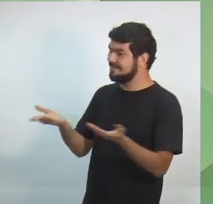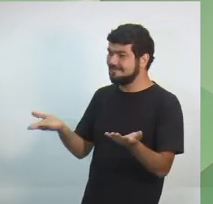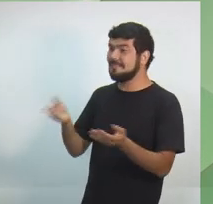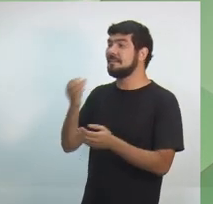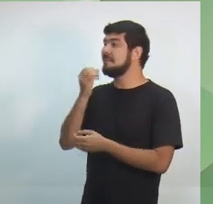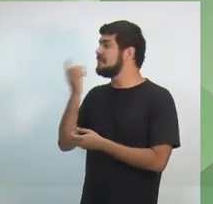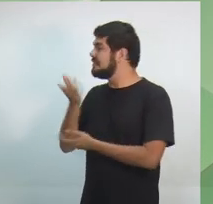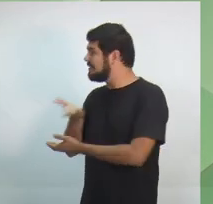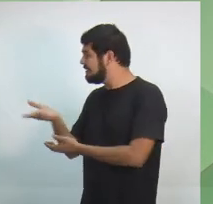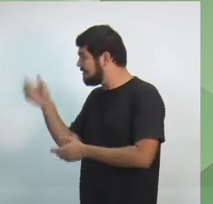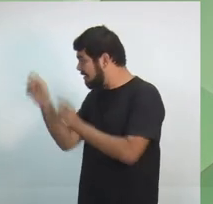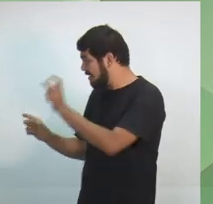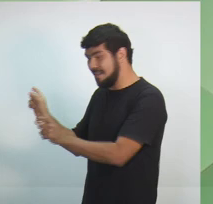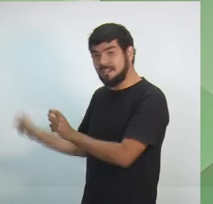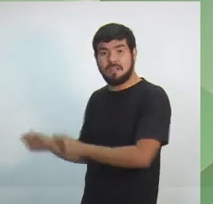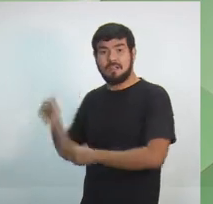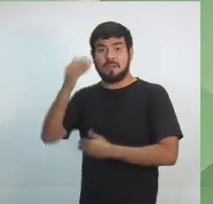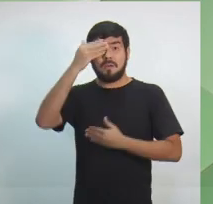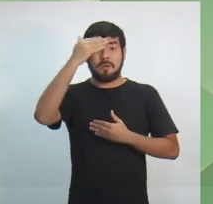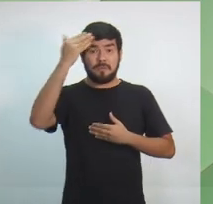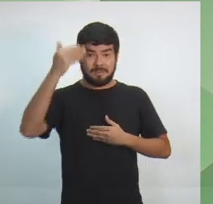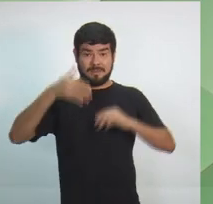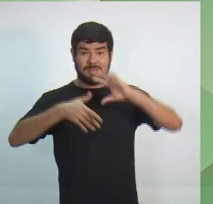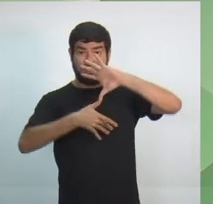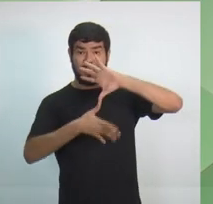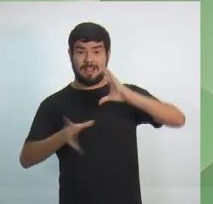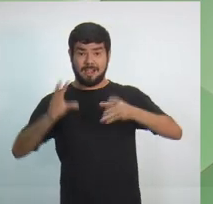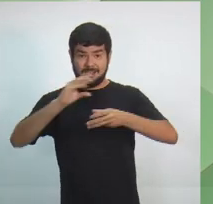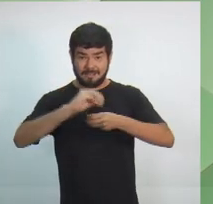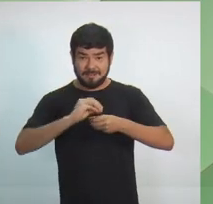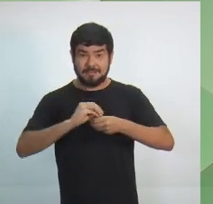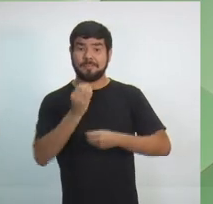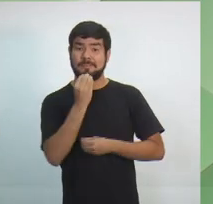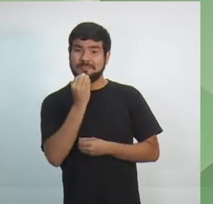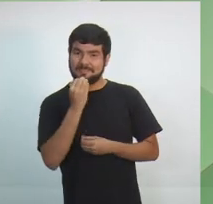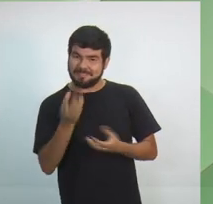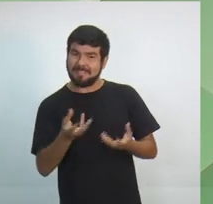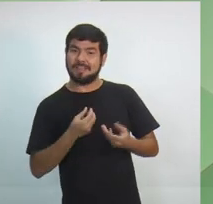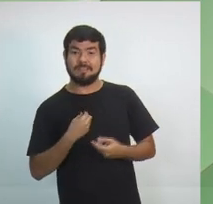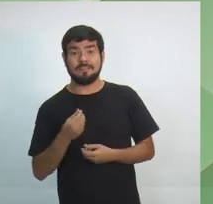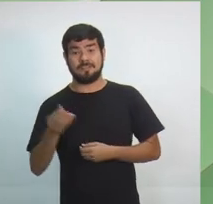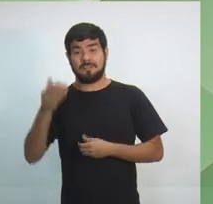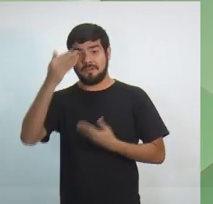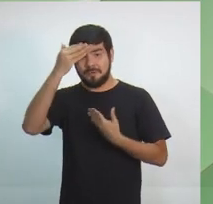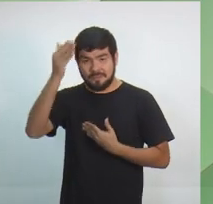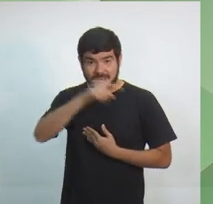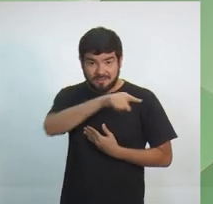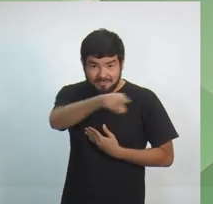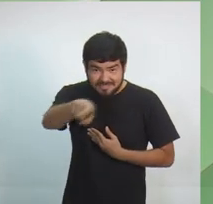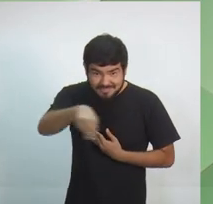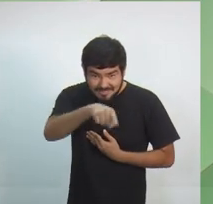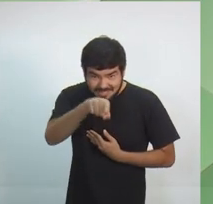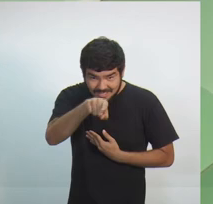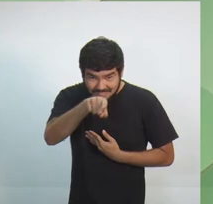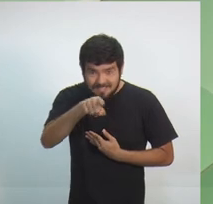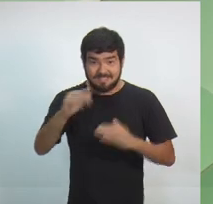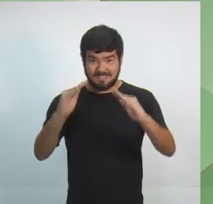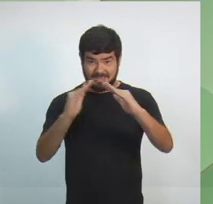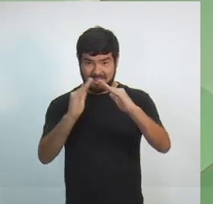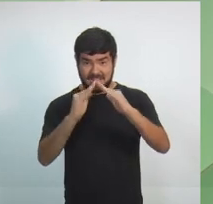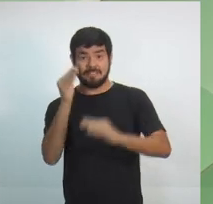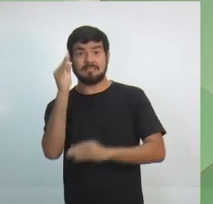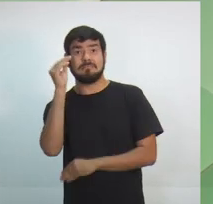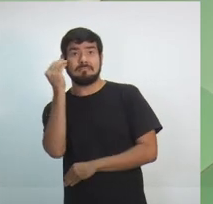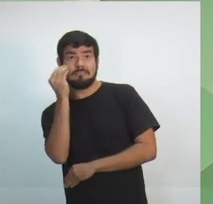à rede em tempo pela oportunidade que nos dá. Muito obrigado você de casa por também estar nos assistindo.